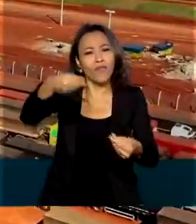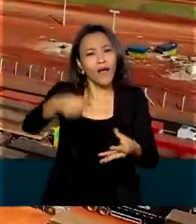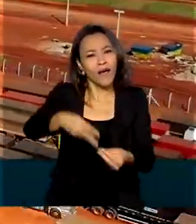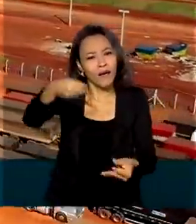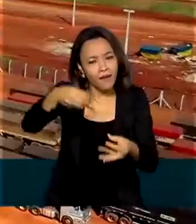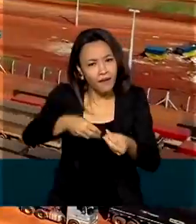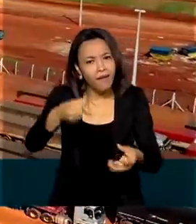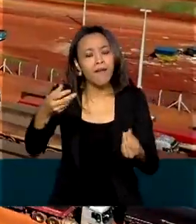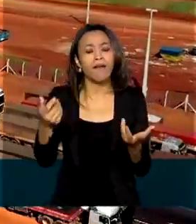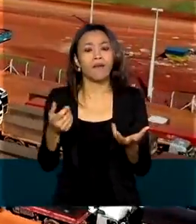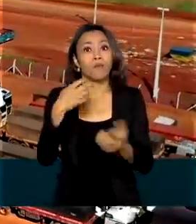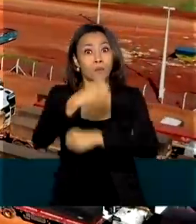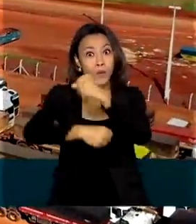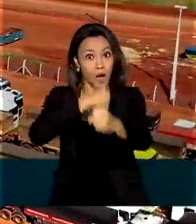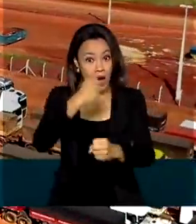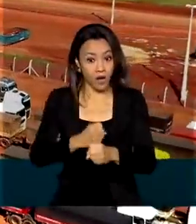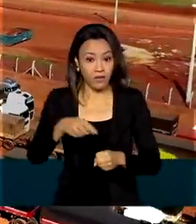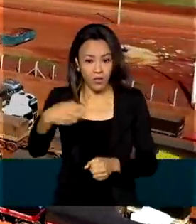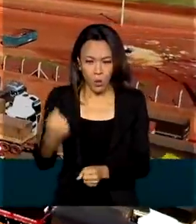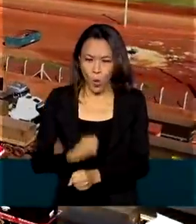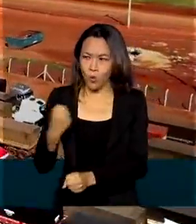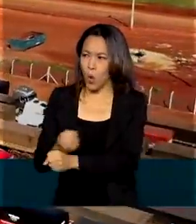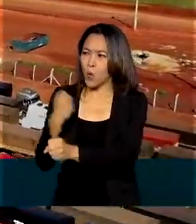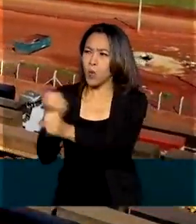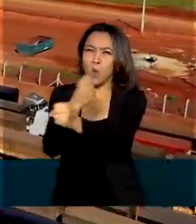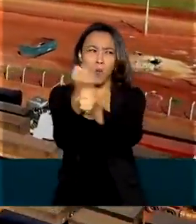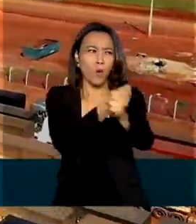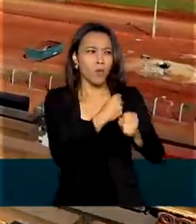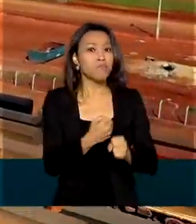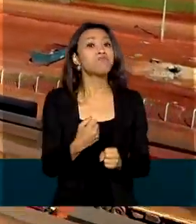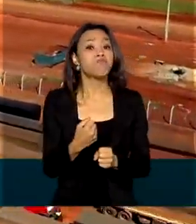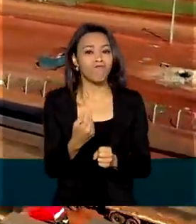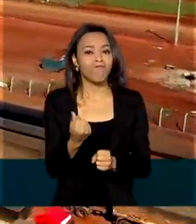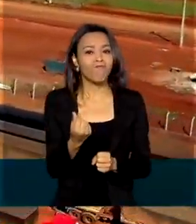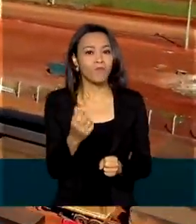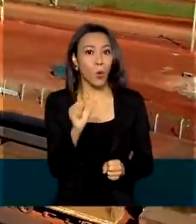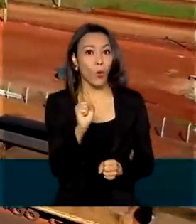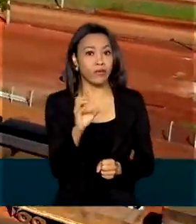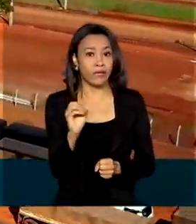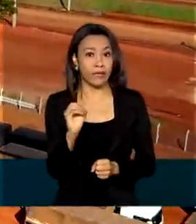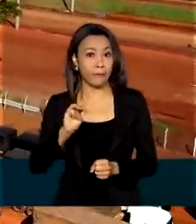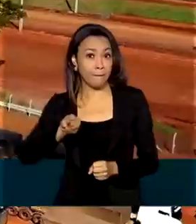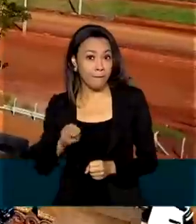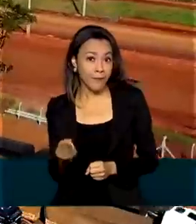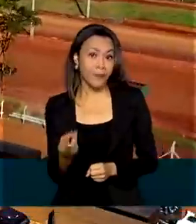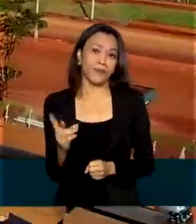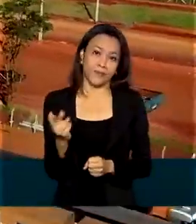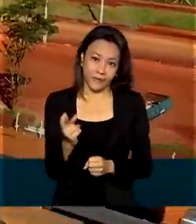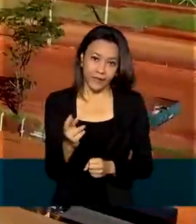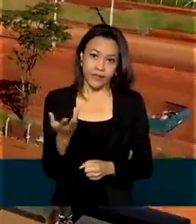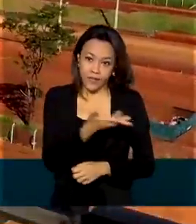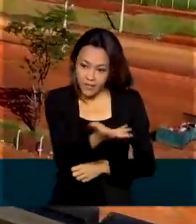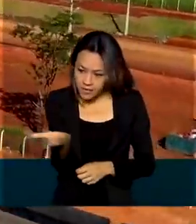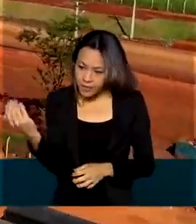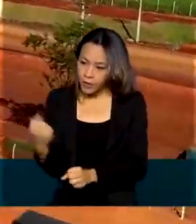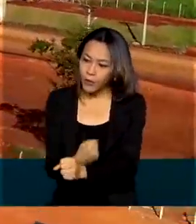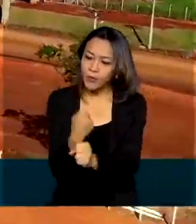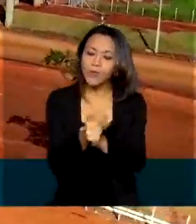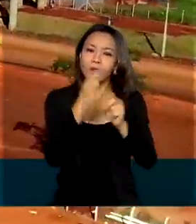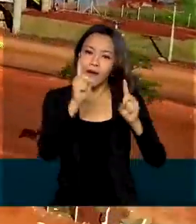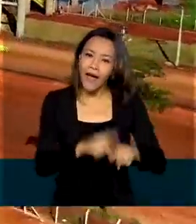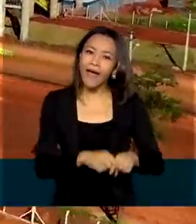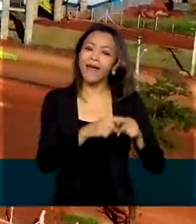Este terminal teve um custo de construção de mais de 80 milhões de reais. As obras fazem parte da Ferrovia